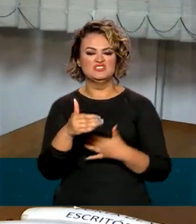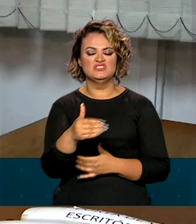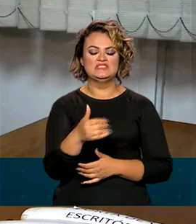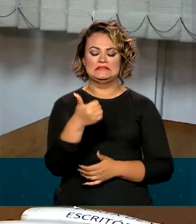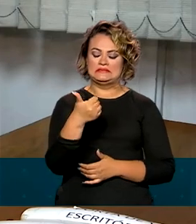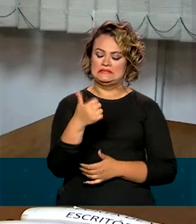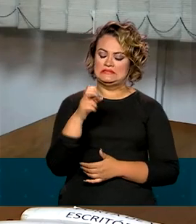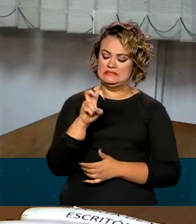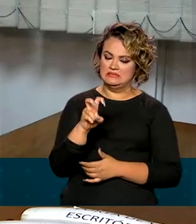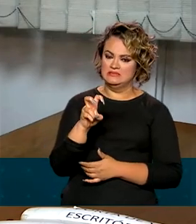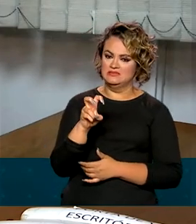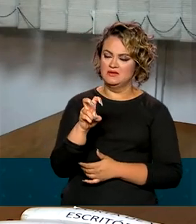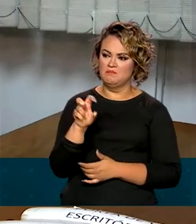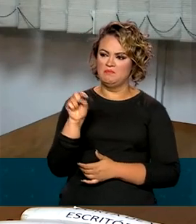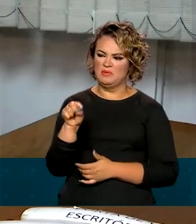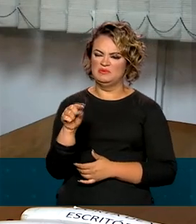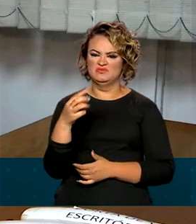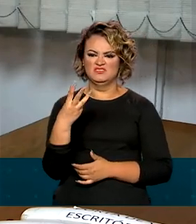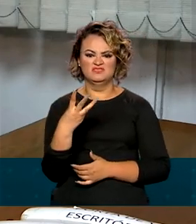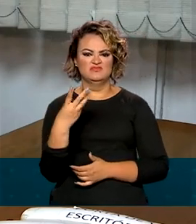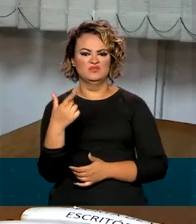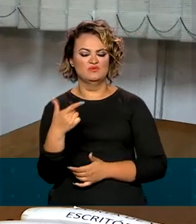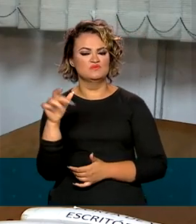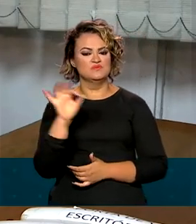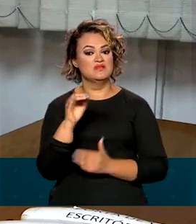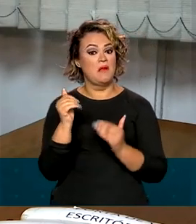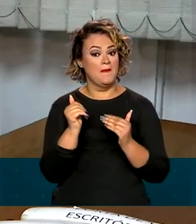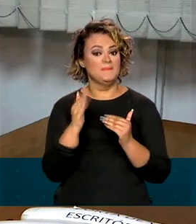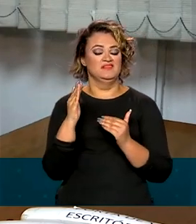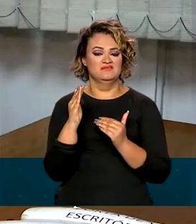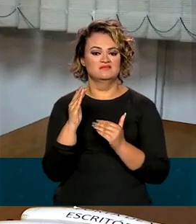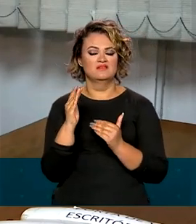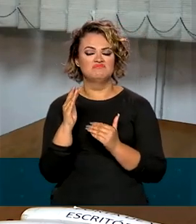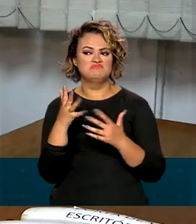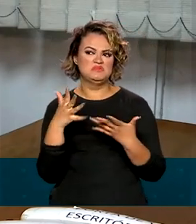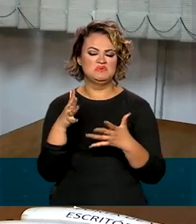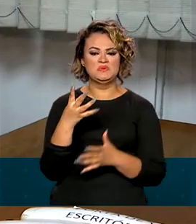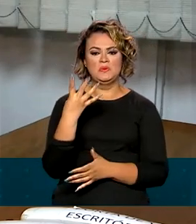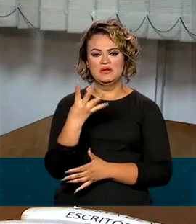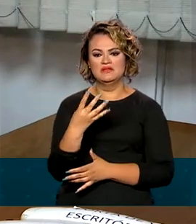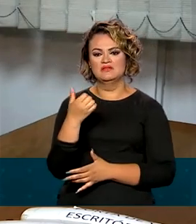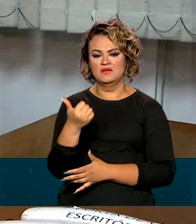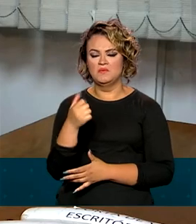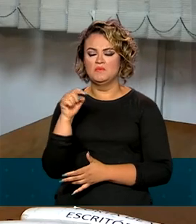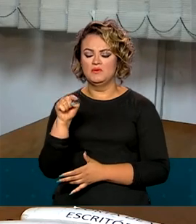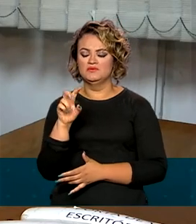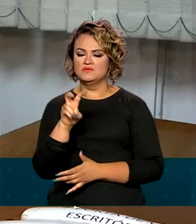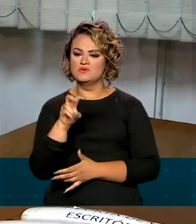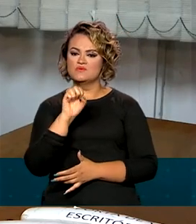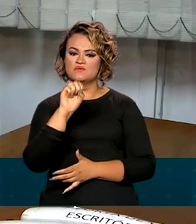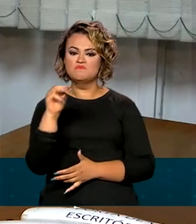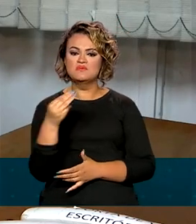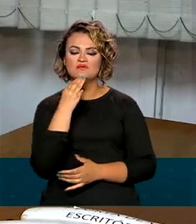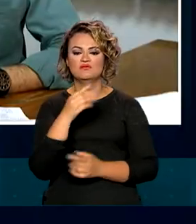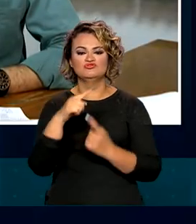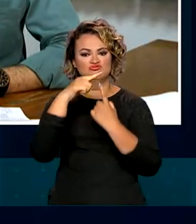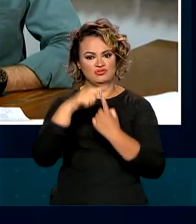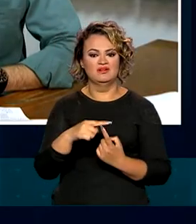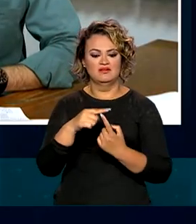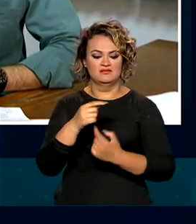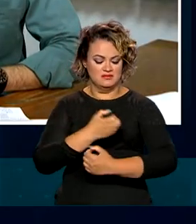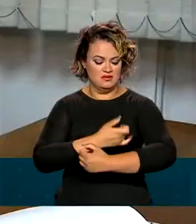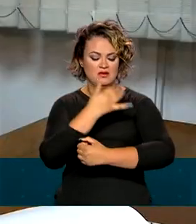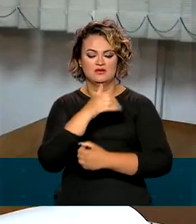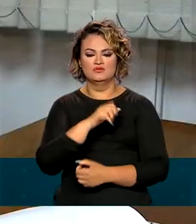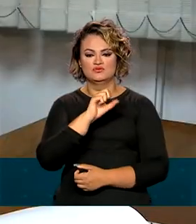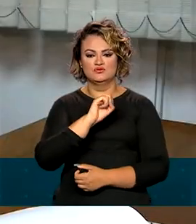,32% a mais, um total de 41,58 milhões de toneladas. A soja